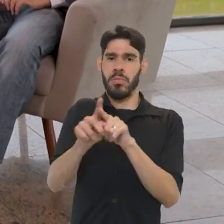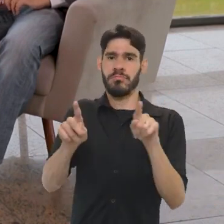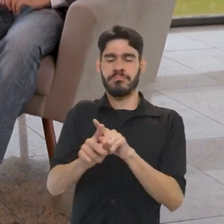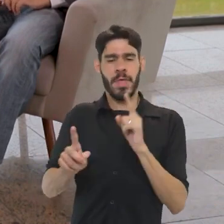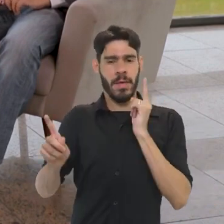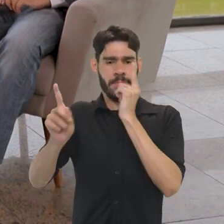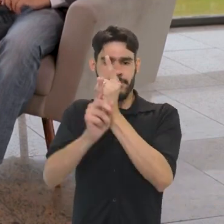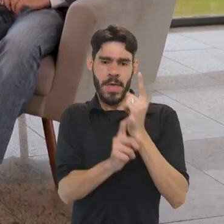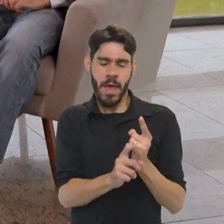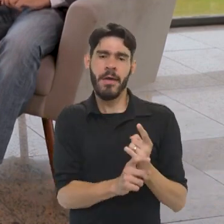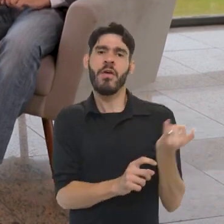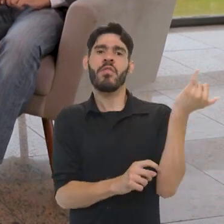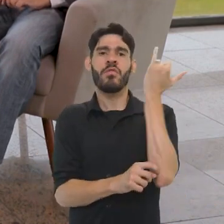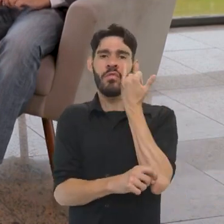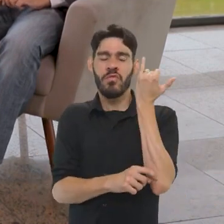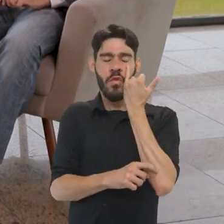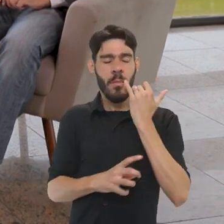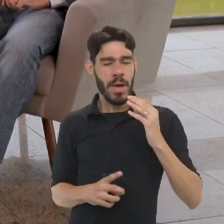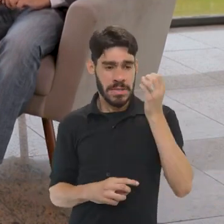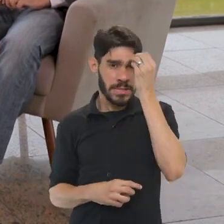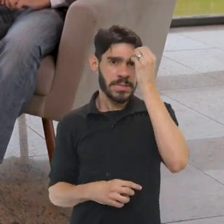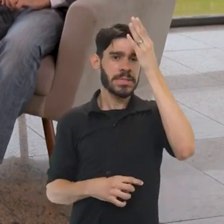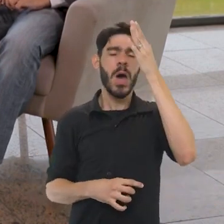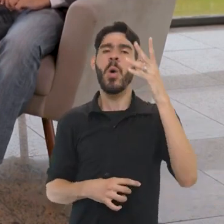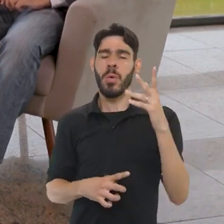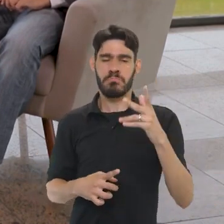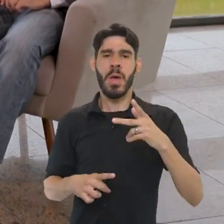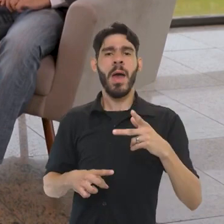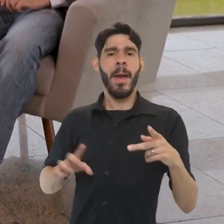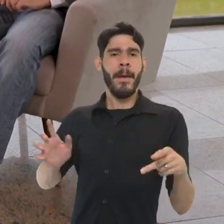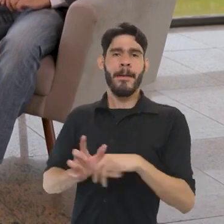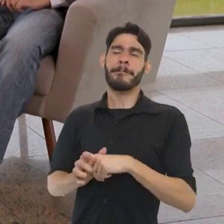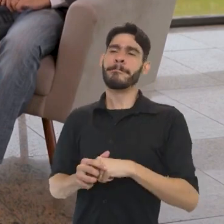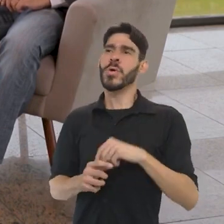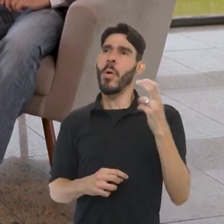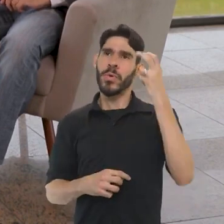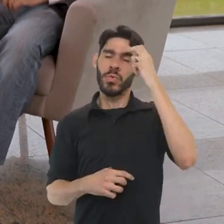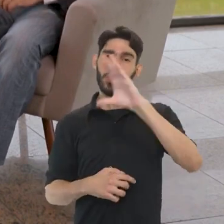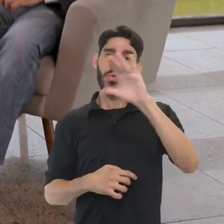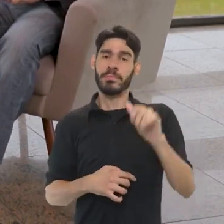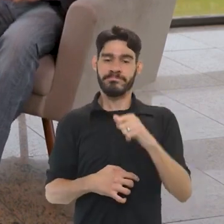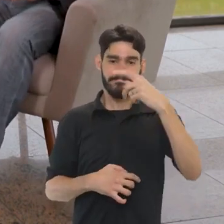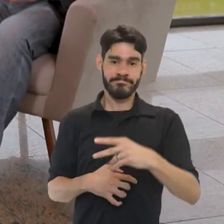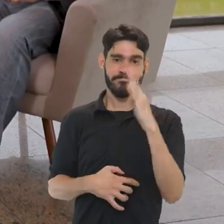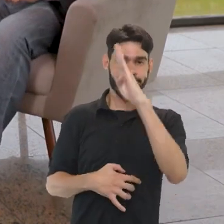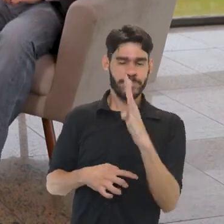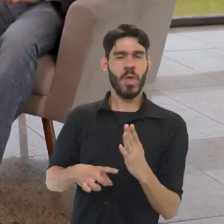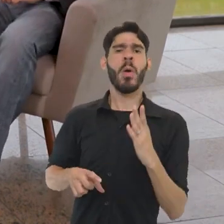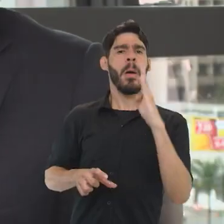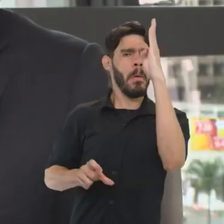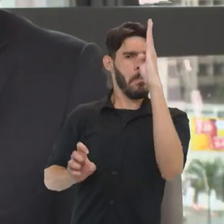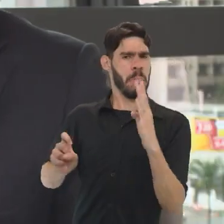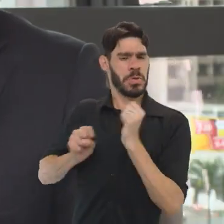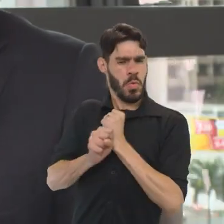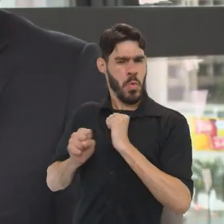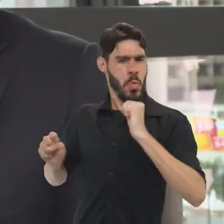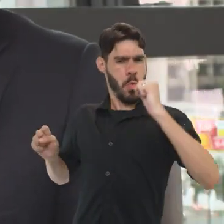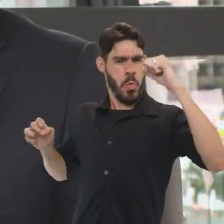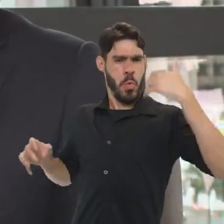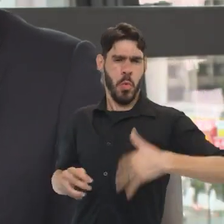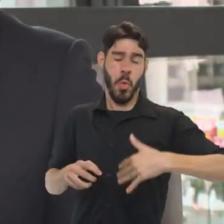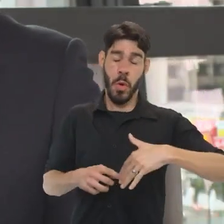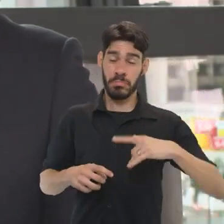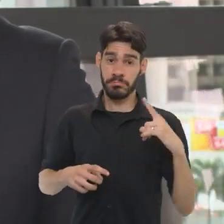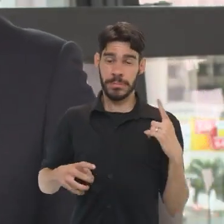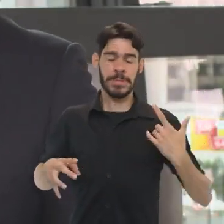internacional encontrar as informações e tudo o conhecimento sobre a herança da memória africana em nosso país. O Brasil, ele tem dimensões continentais,